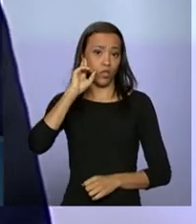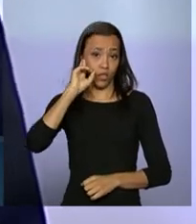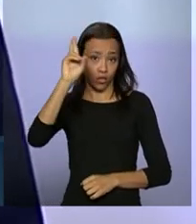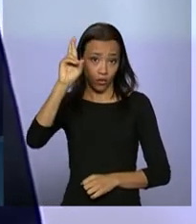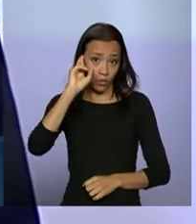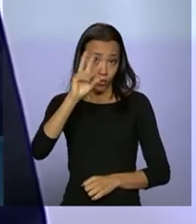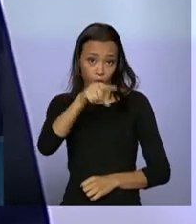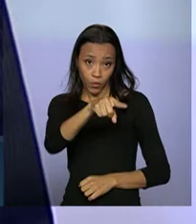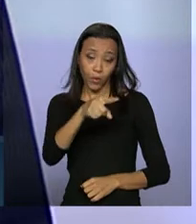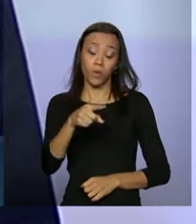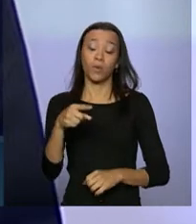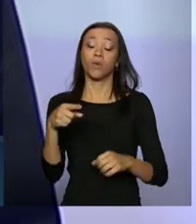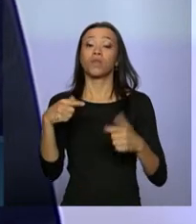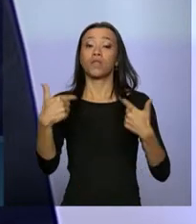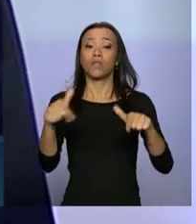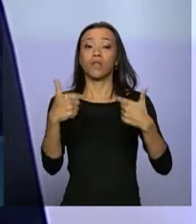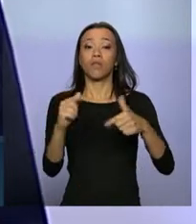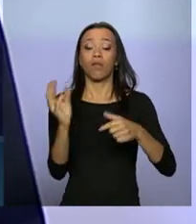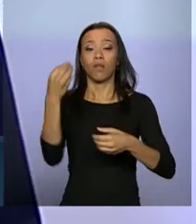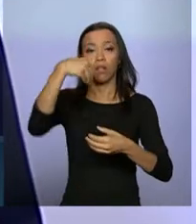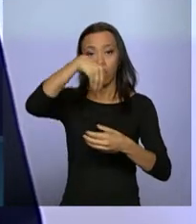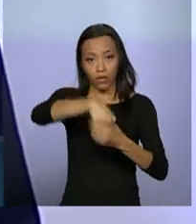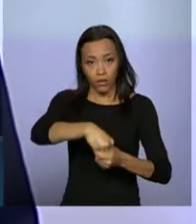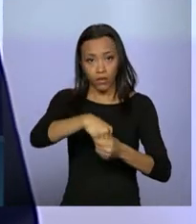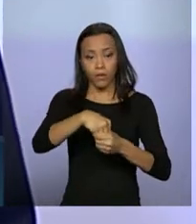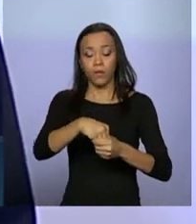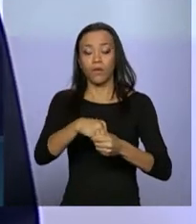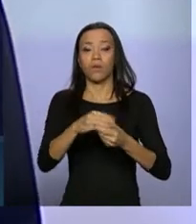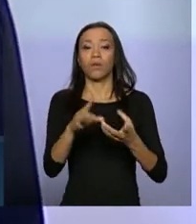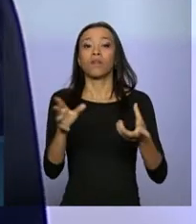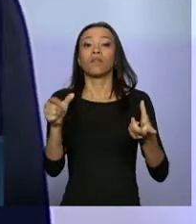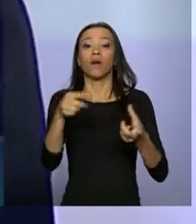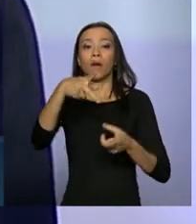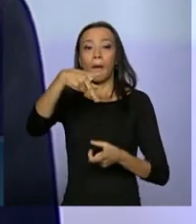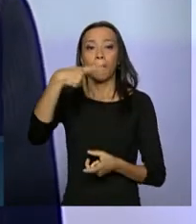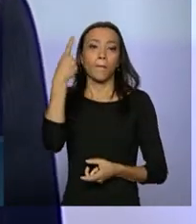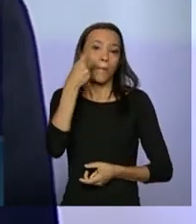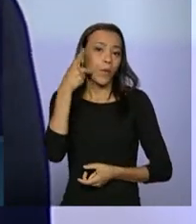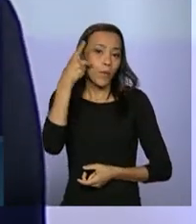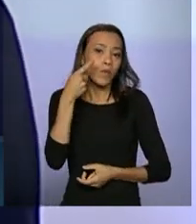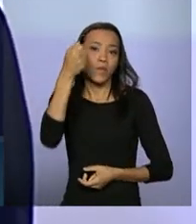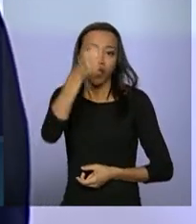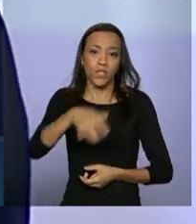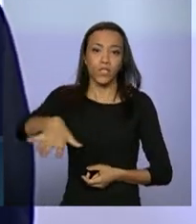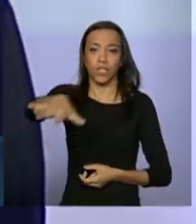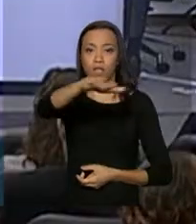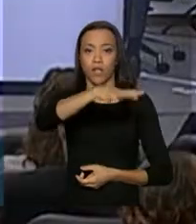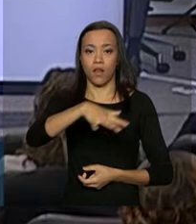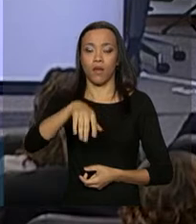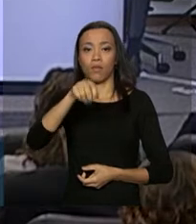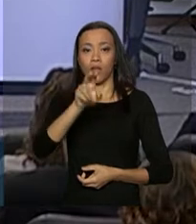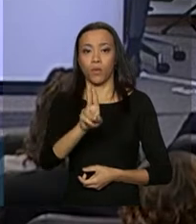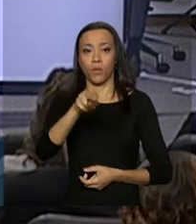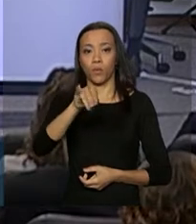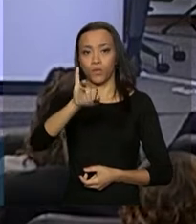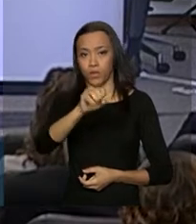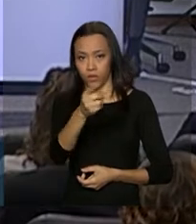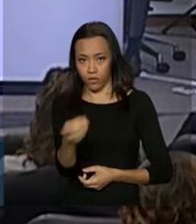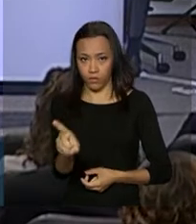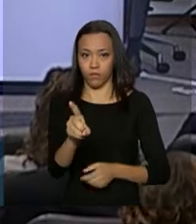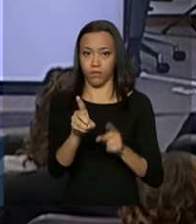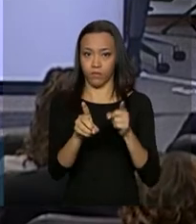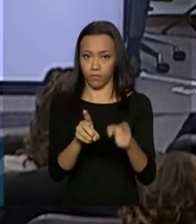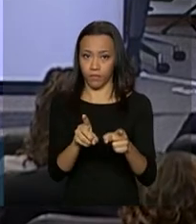Procuradoria-Geral da União, que está representando aqui a Advocacia-Geral da União.